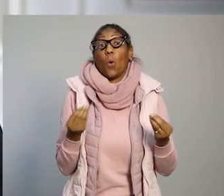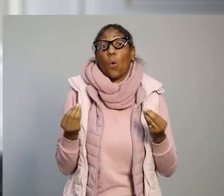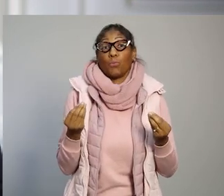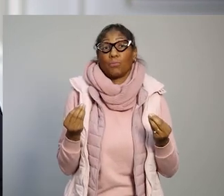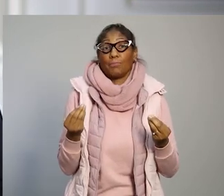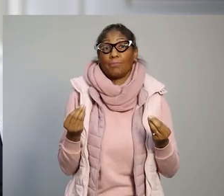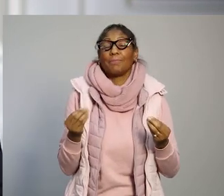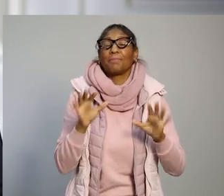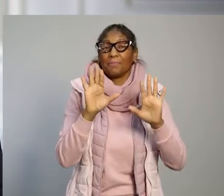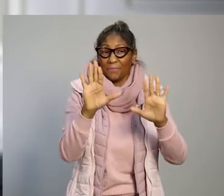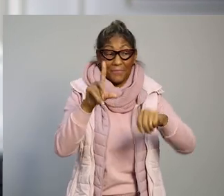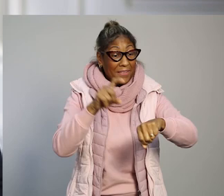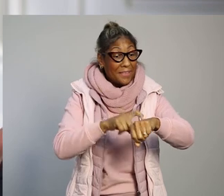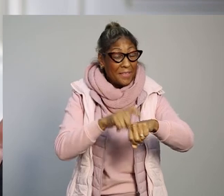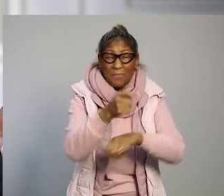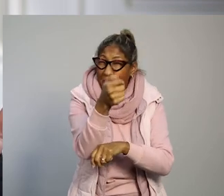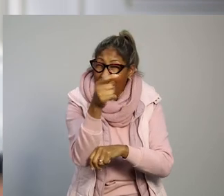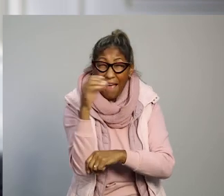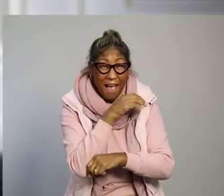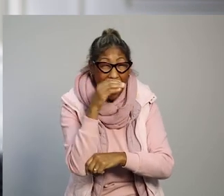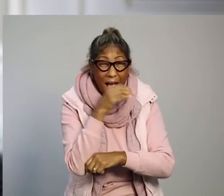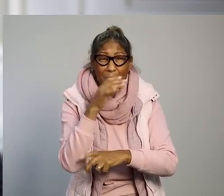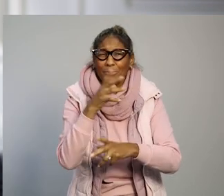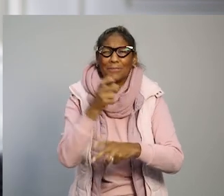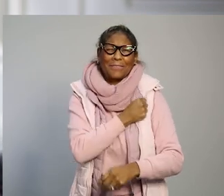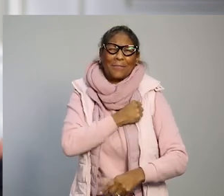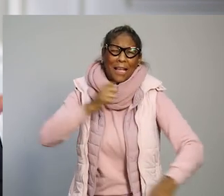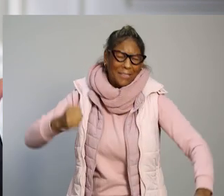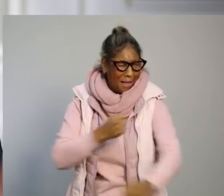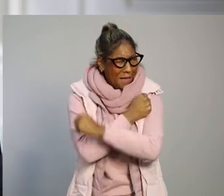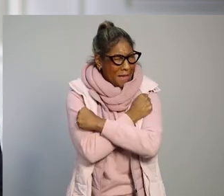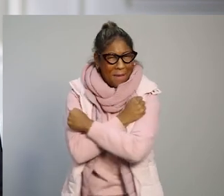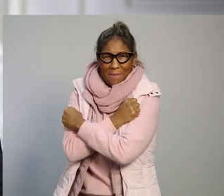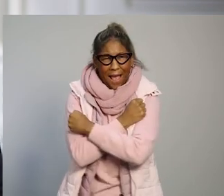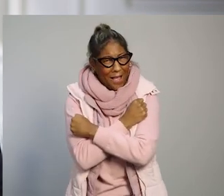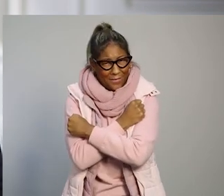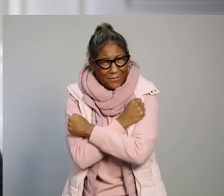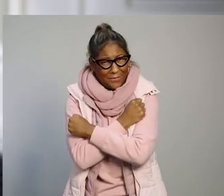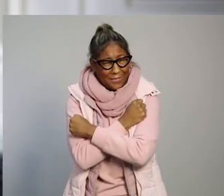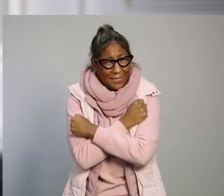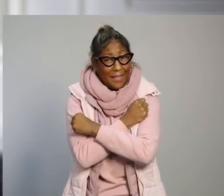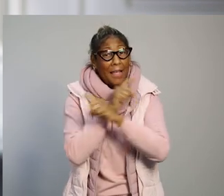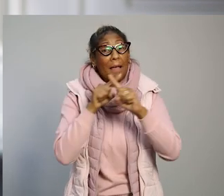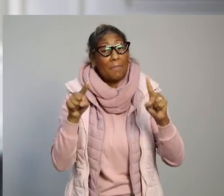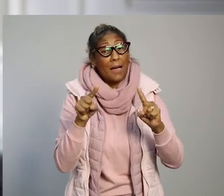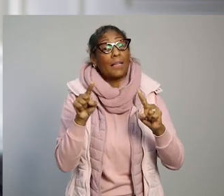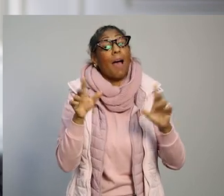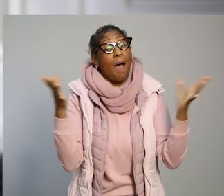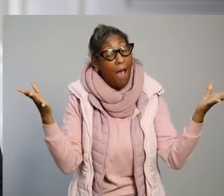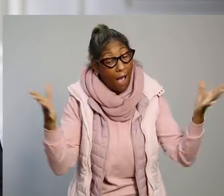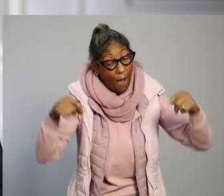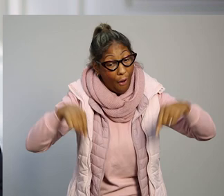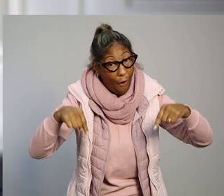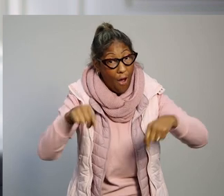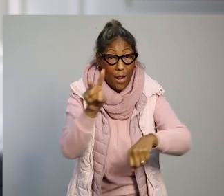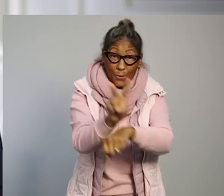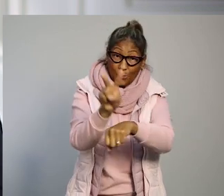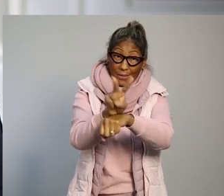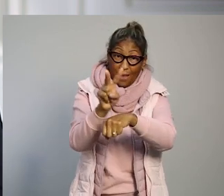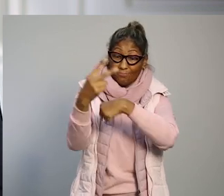Logo chegará a hora de nós podermos matar a saudade daqueles abraços. Mas ainda precisamos de mais